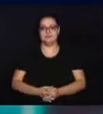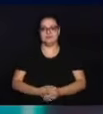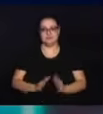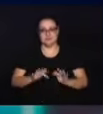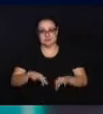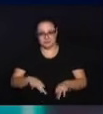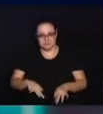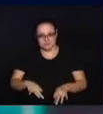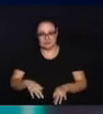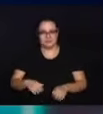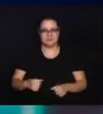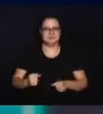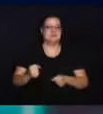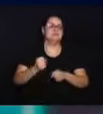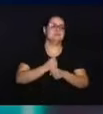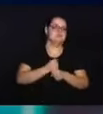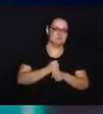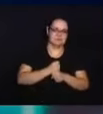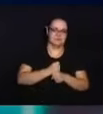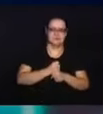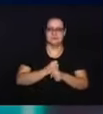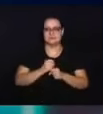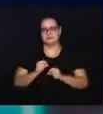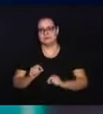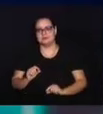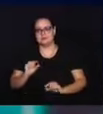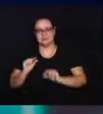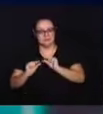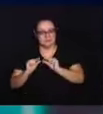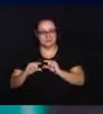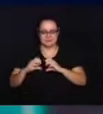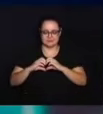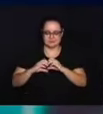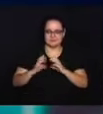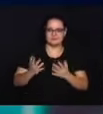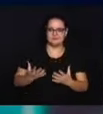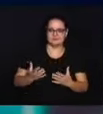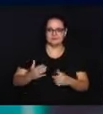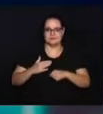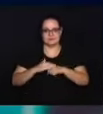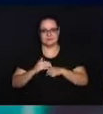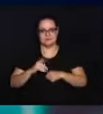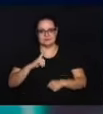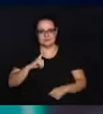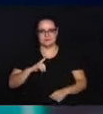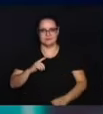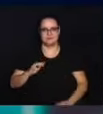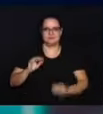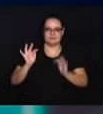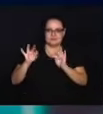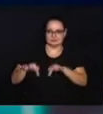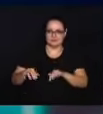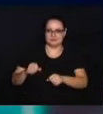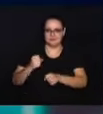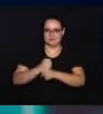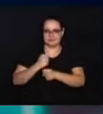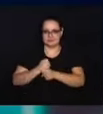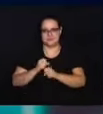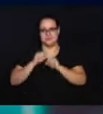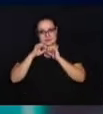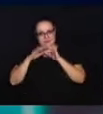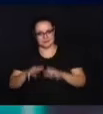no final do ano, que a gente separa sempre ali um pouquinho de amor e de carinho, para que ele também possa ter um final de ano abençoado.